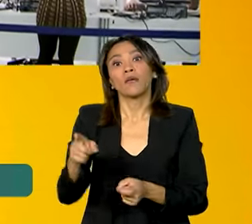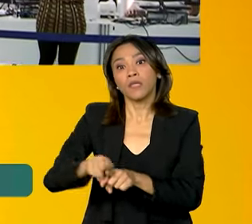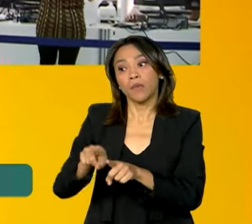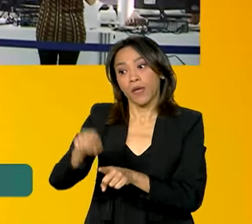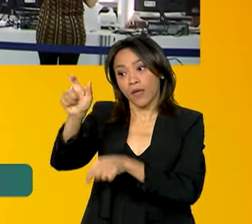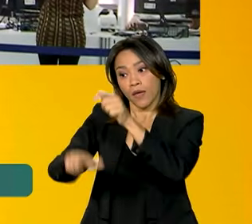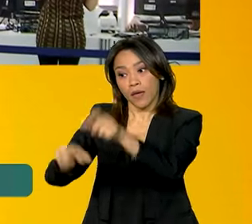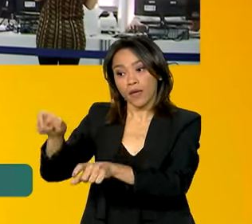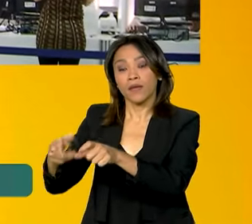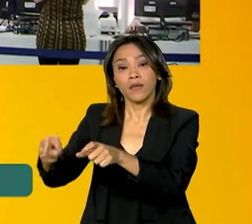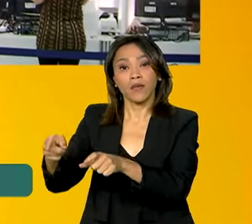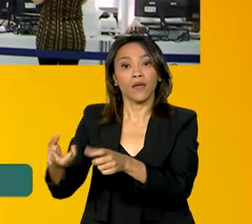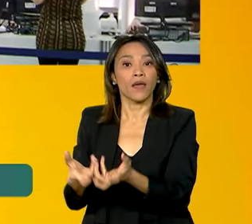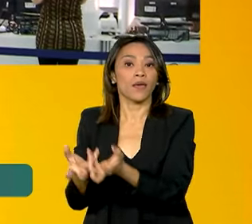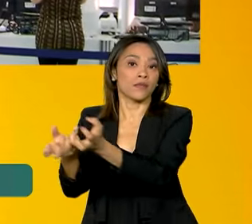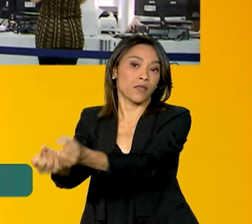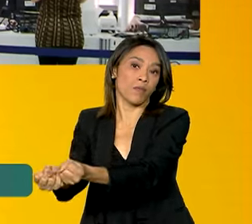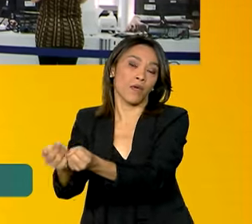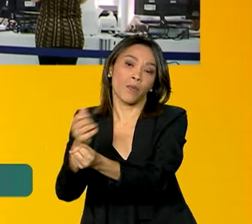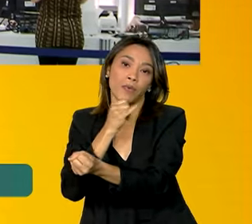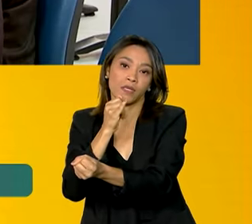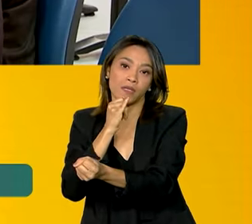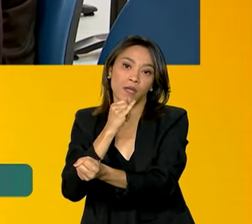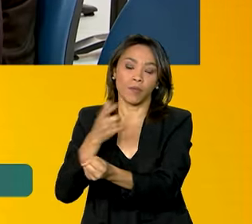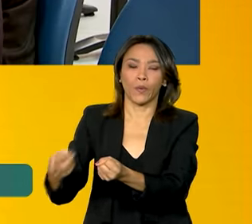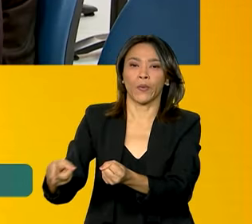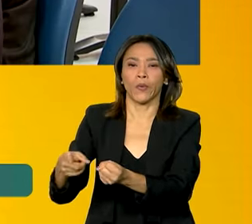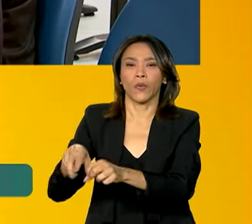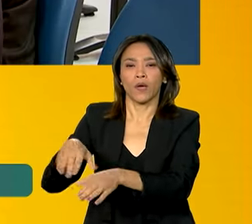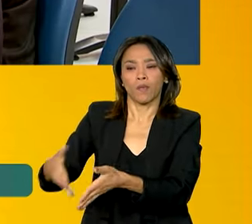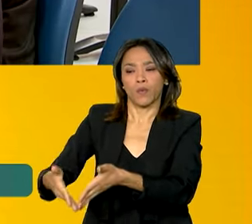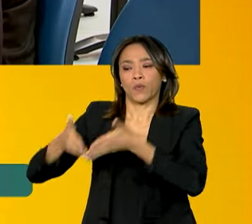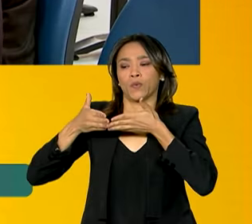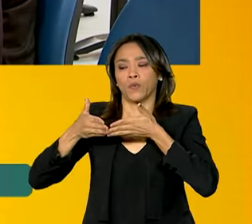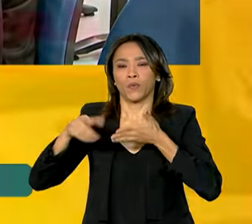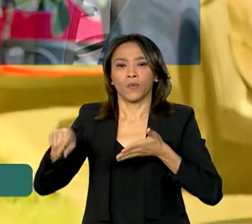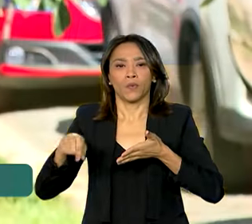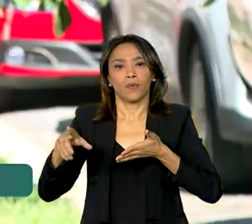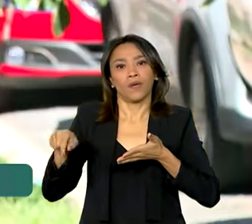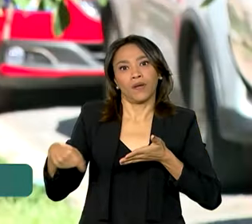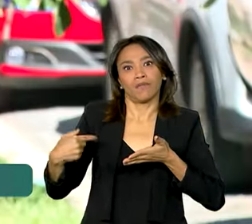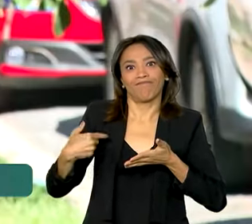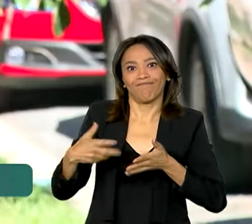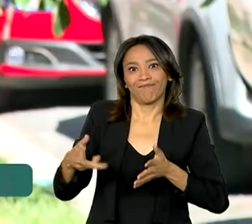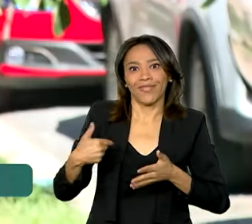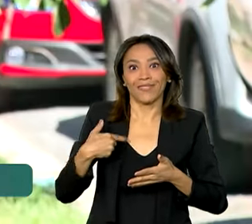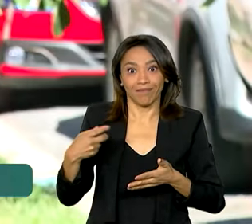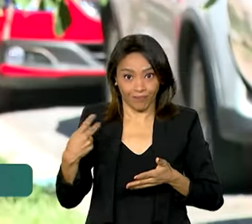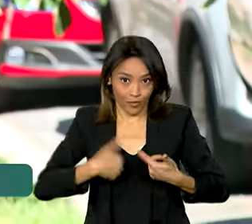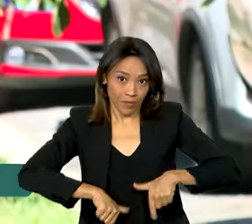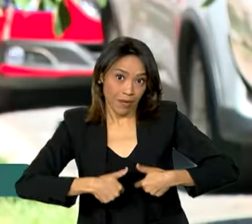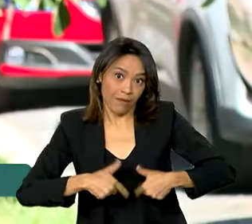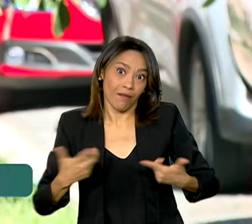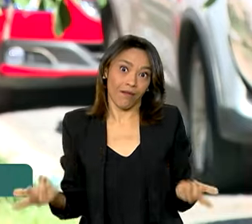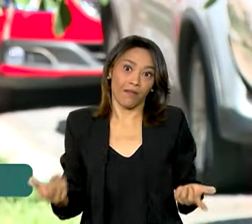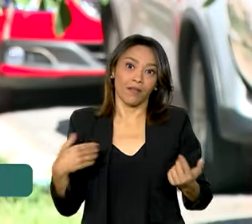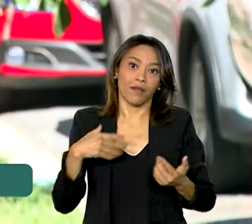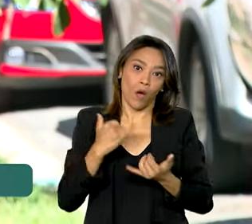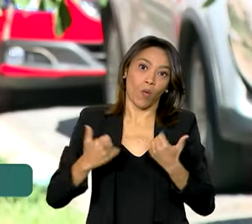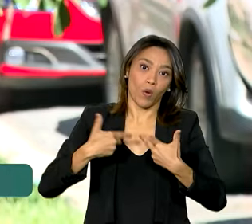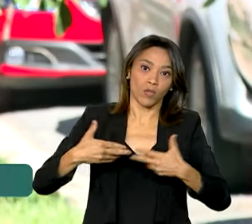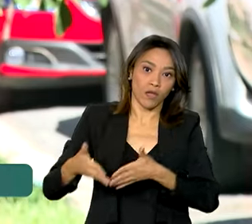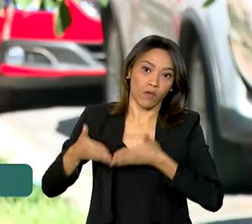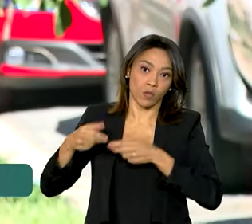o benefício temporário, como por incapacidade ou auxílio-reclusão. As pessoas que têm direito ao salário